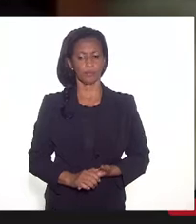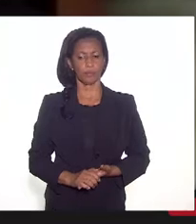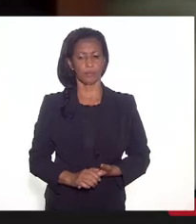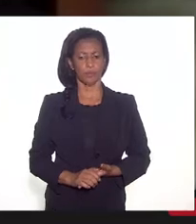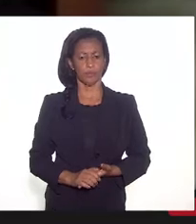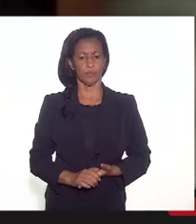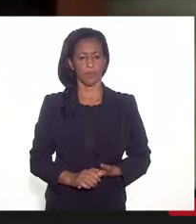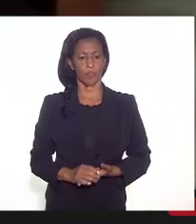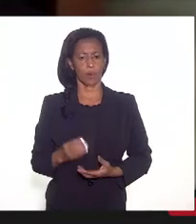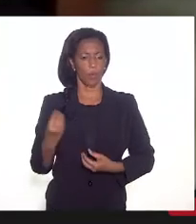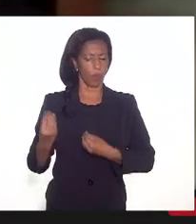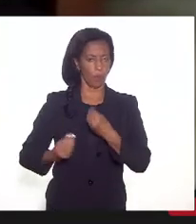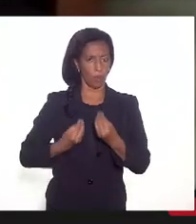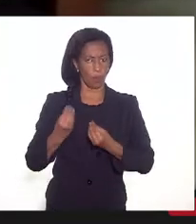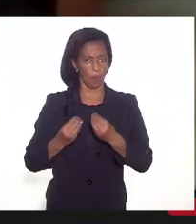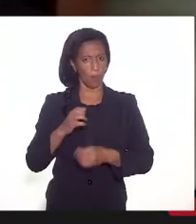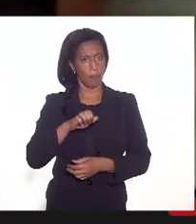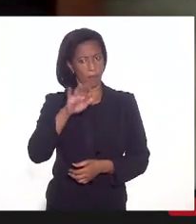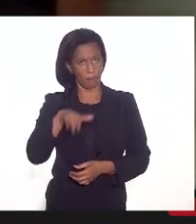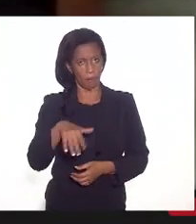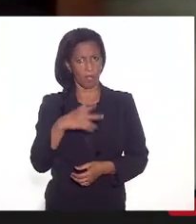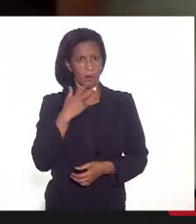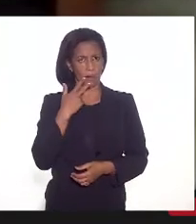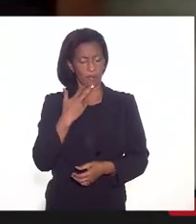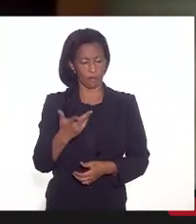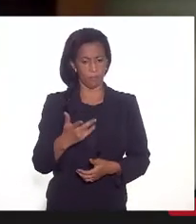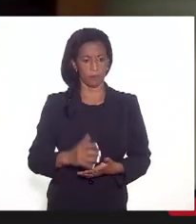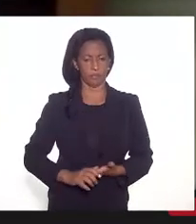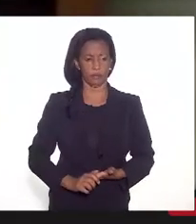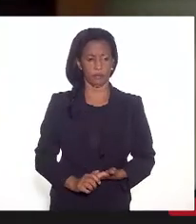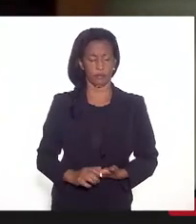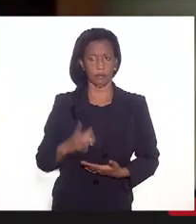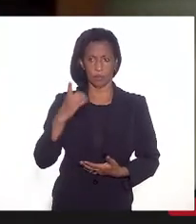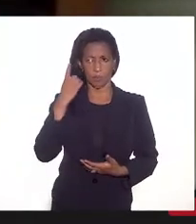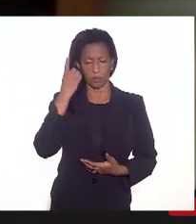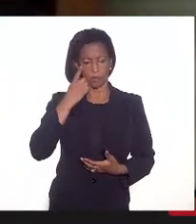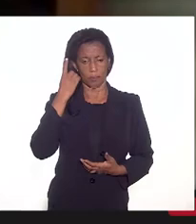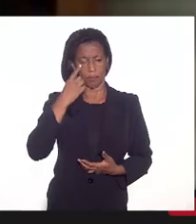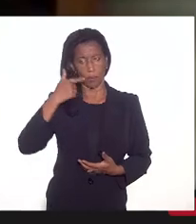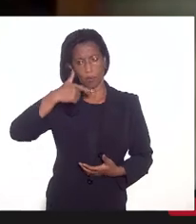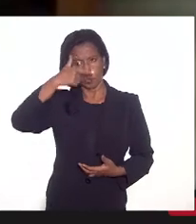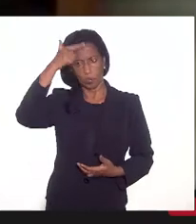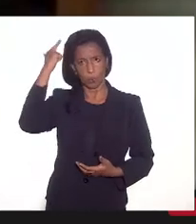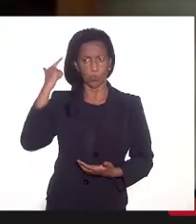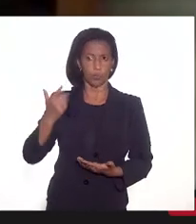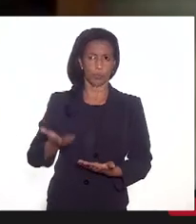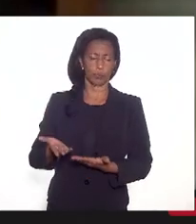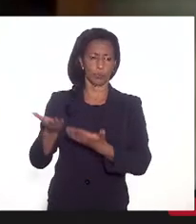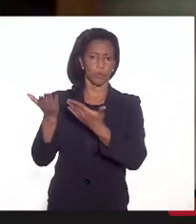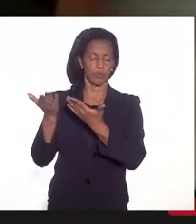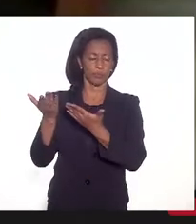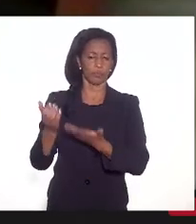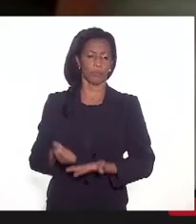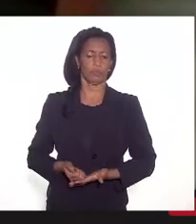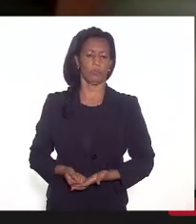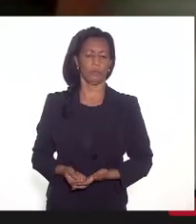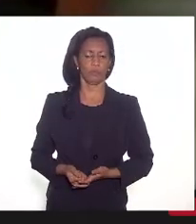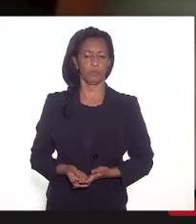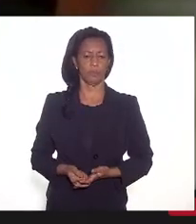Como bem disse o deputado Luiz Paulo, vossa excelência